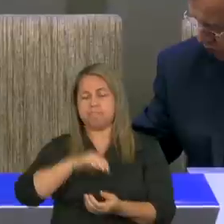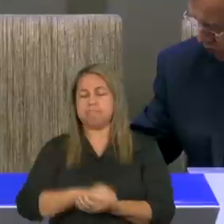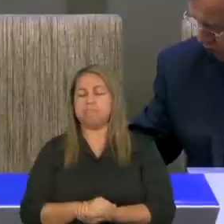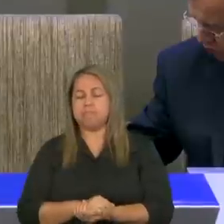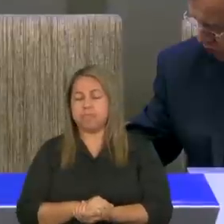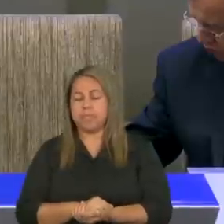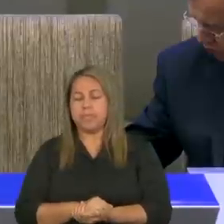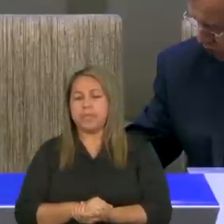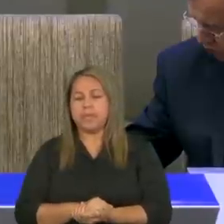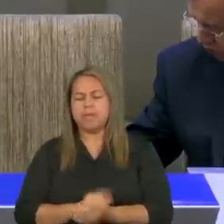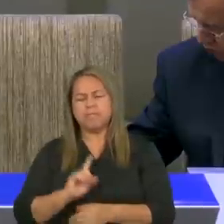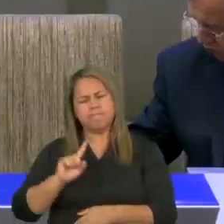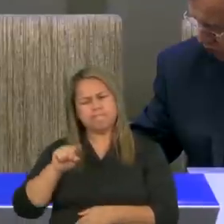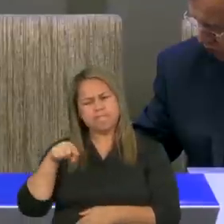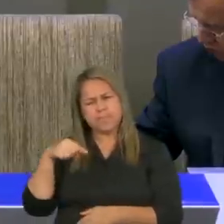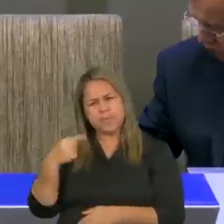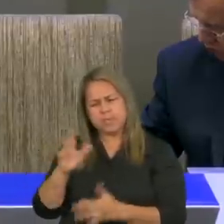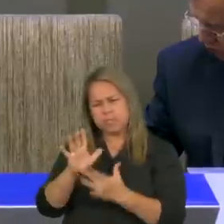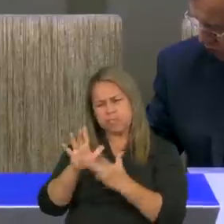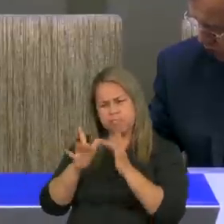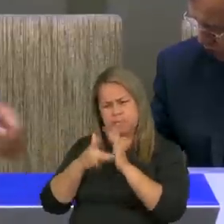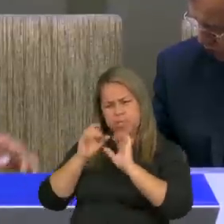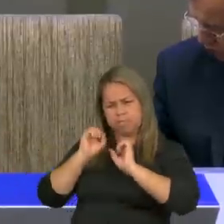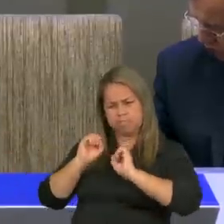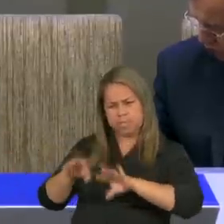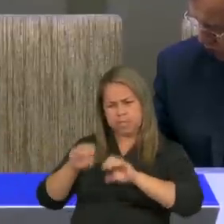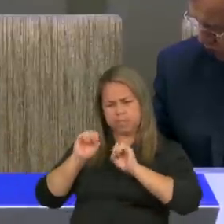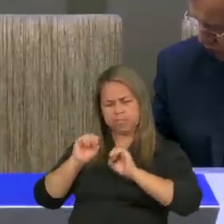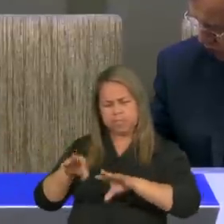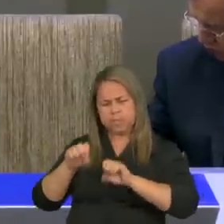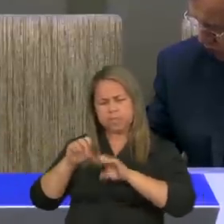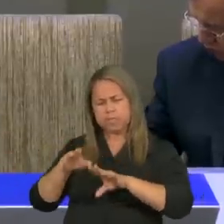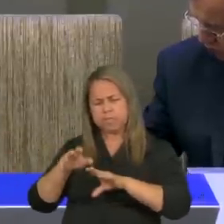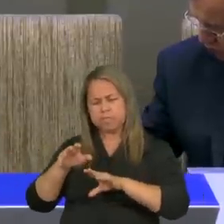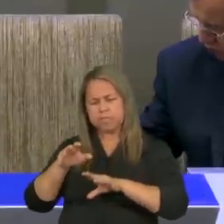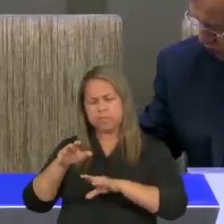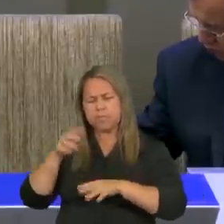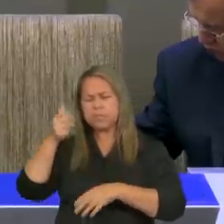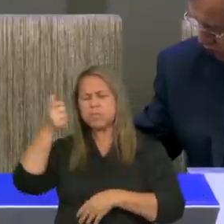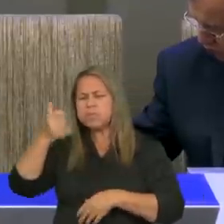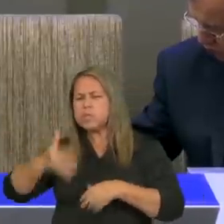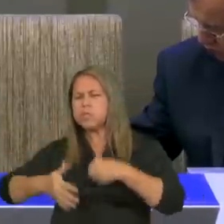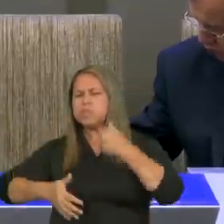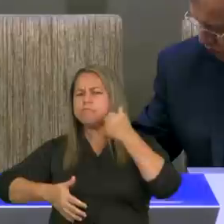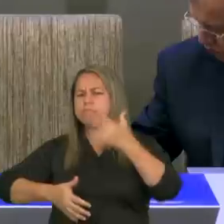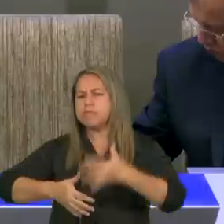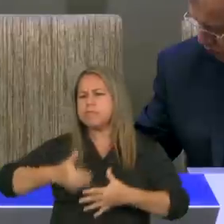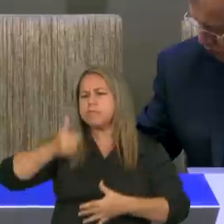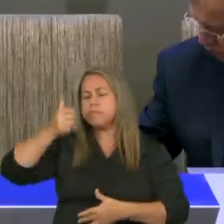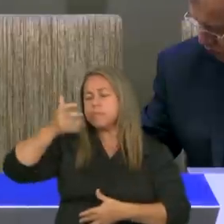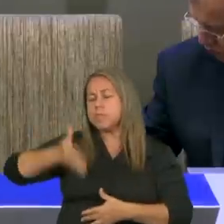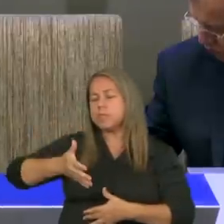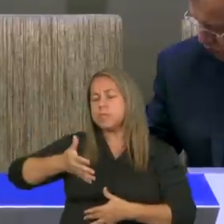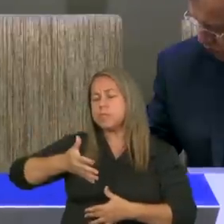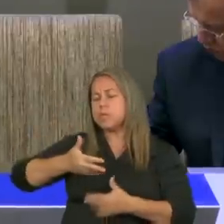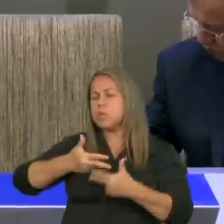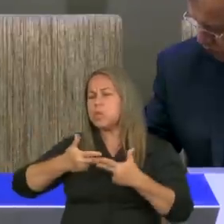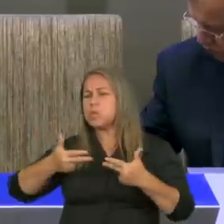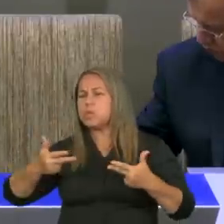trazer esses ensinamentos, Jesus vem falar acerca dos cuidados da vida,